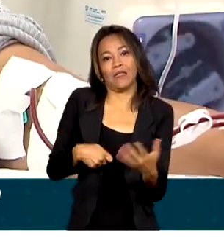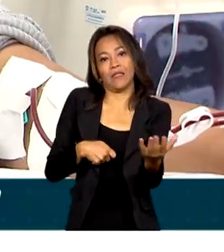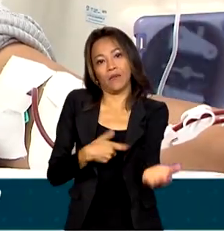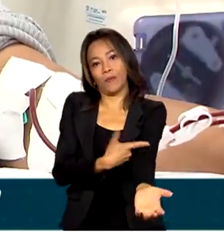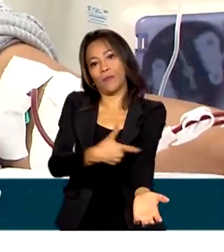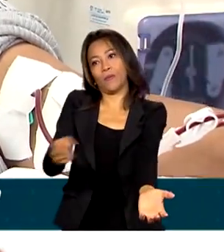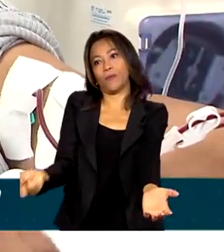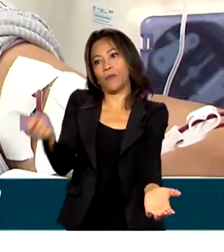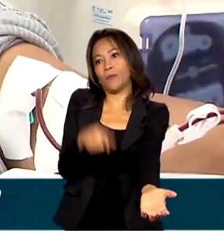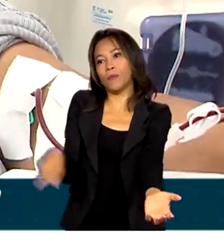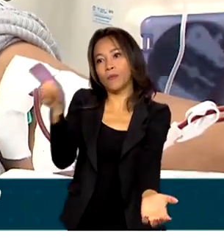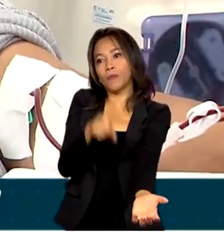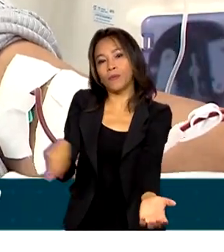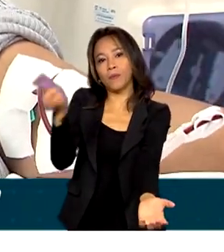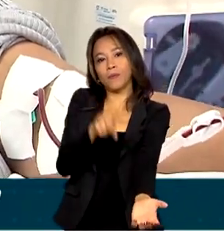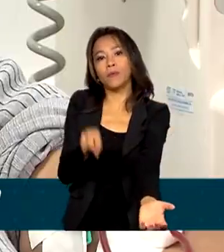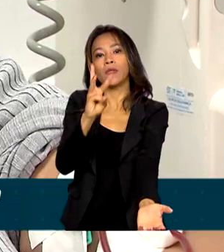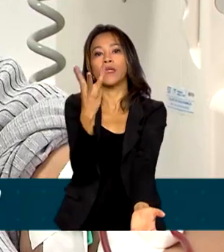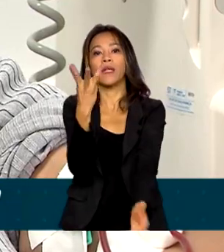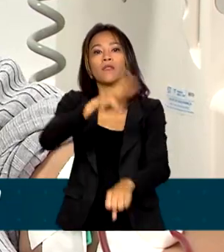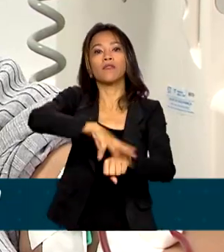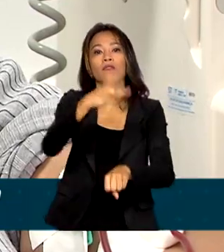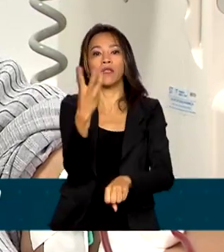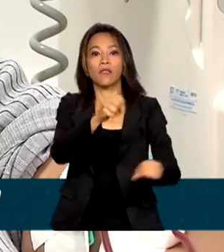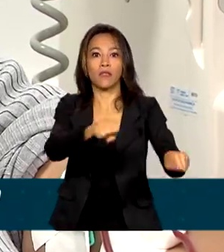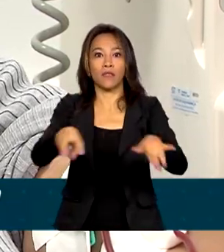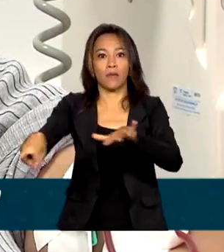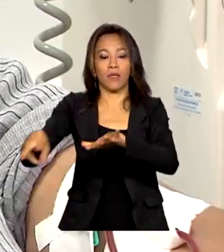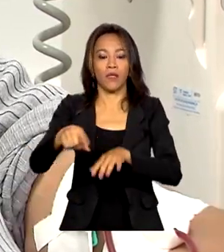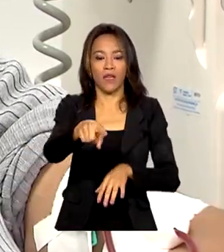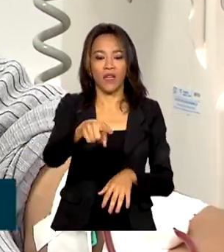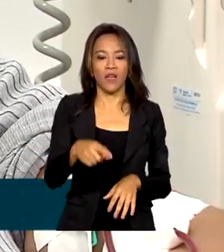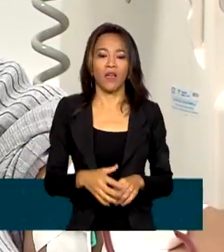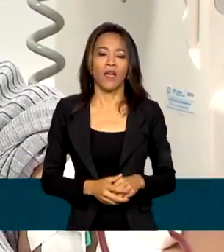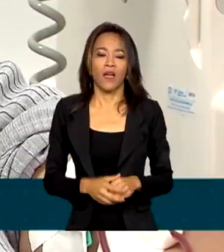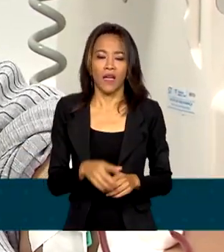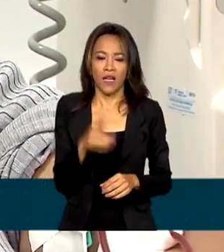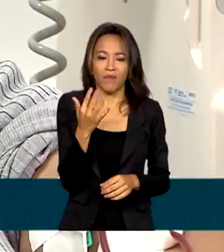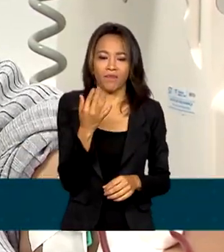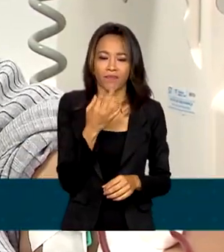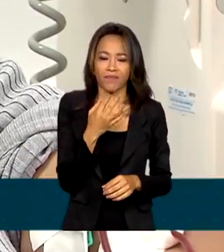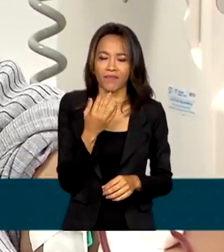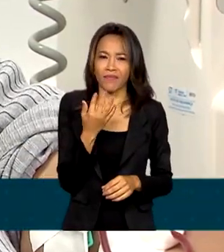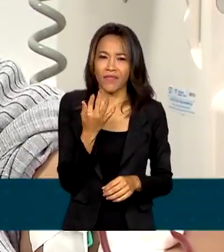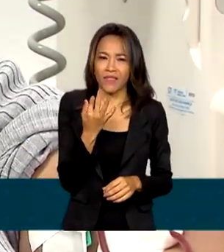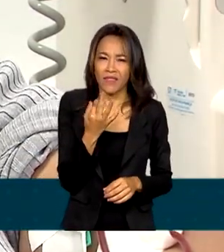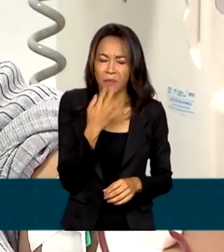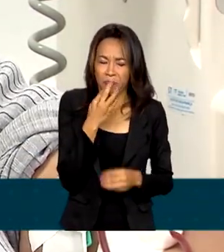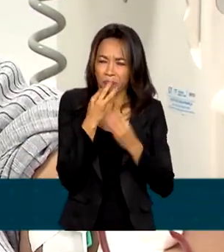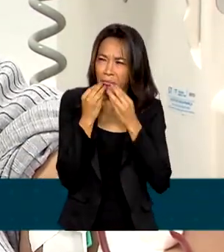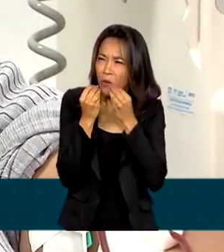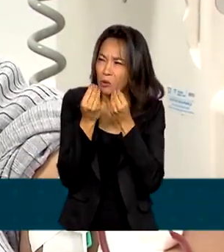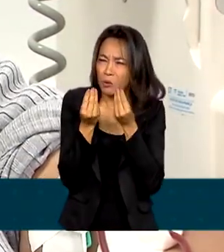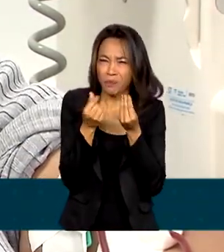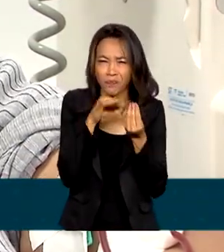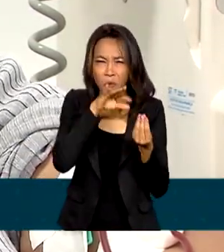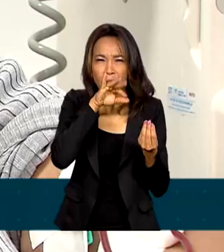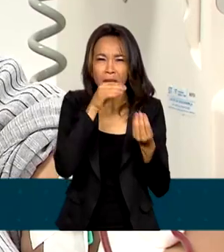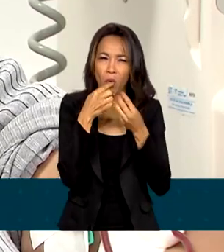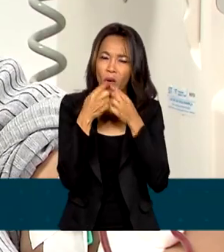diálise três vezes por semana. Eu senti um gosto forte de amônia na boca, tinha aquele gosto ruim na boca.